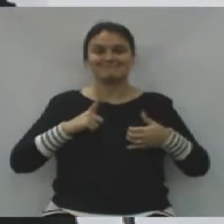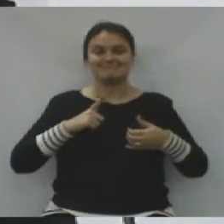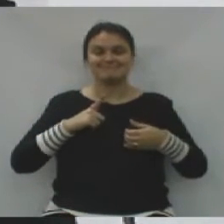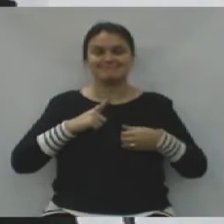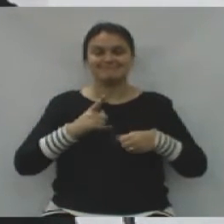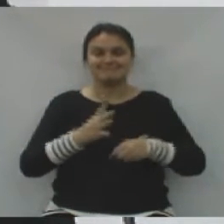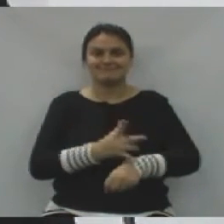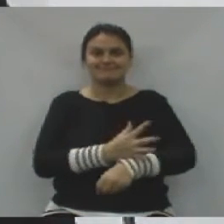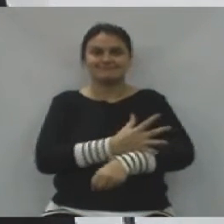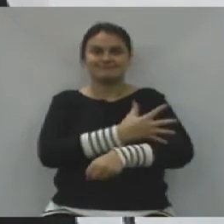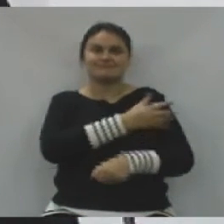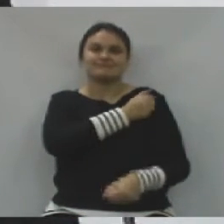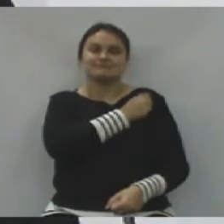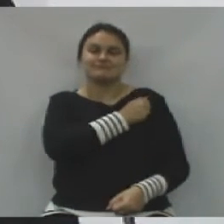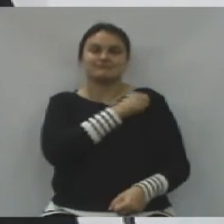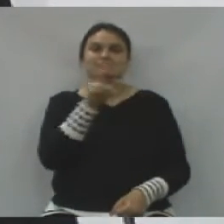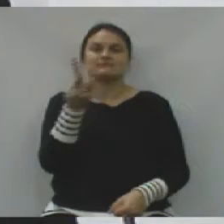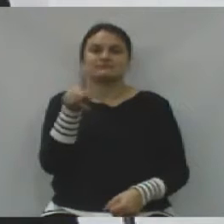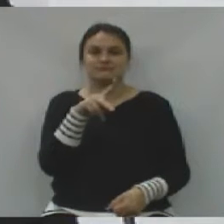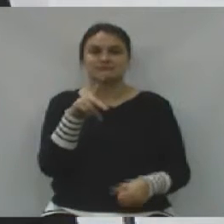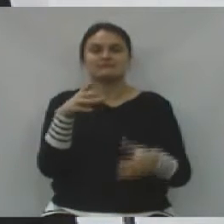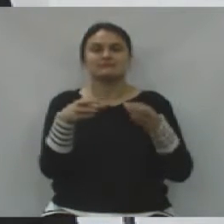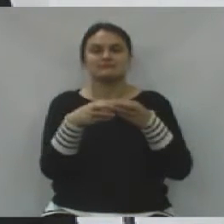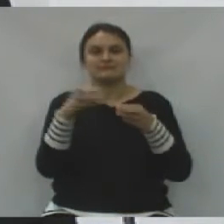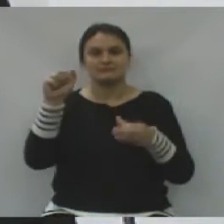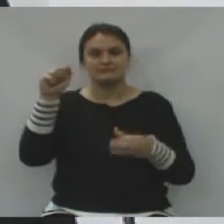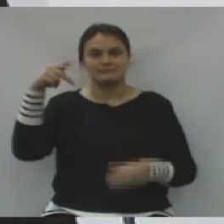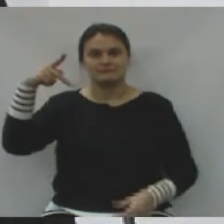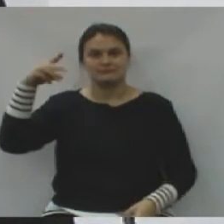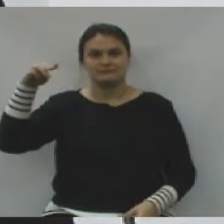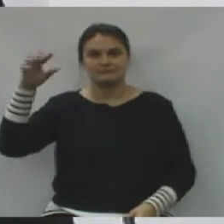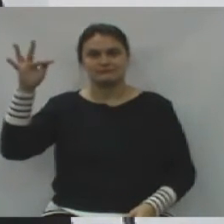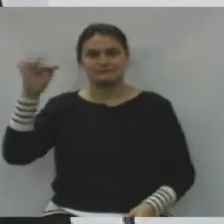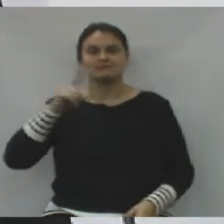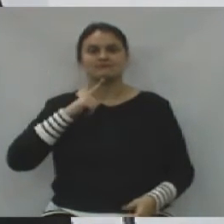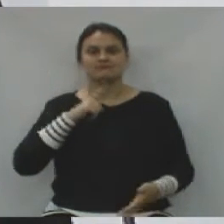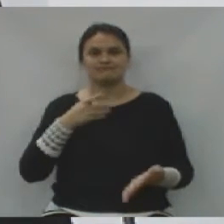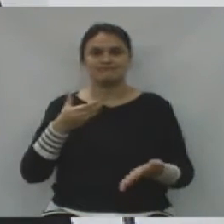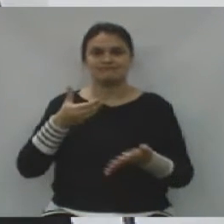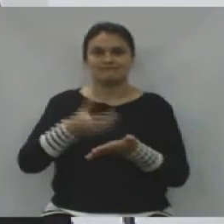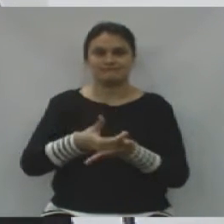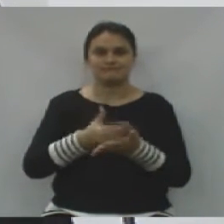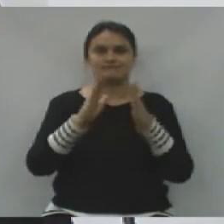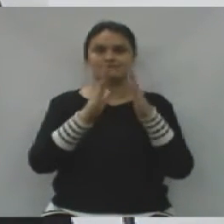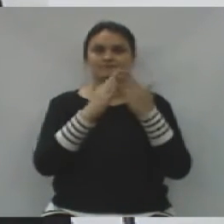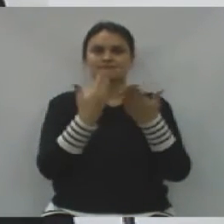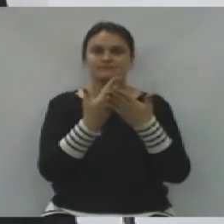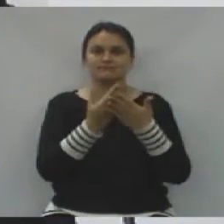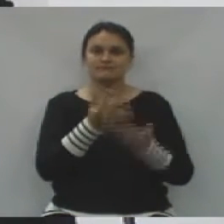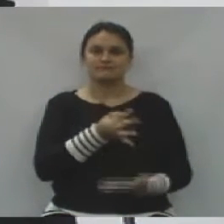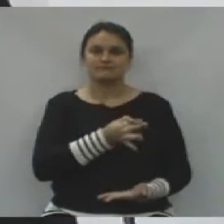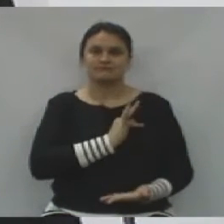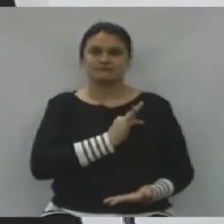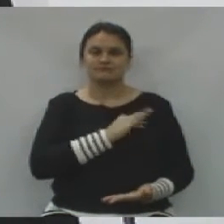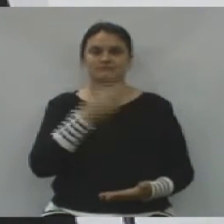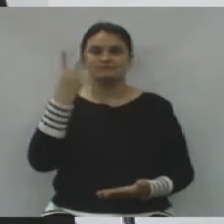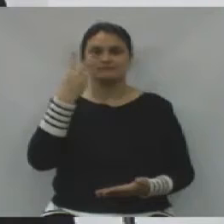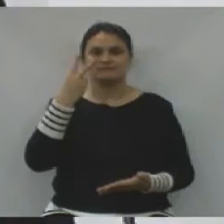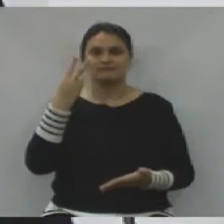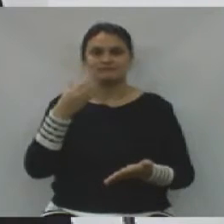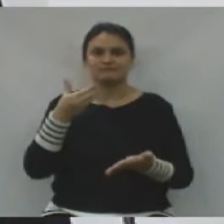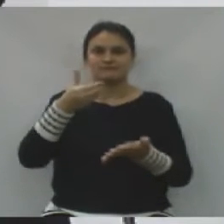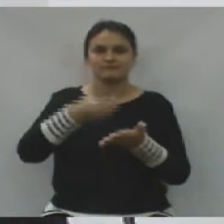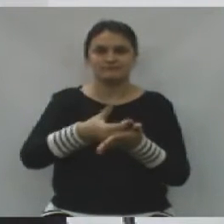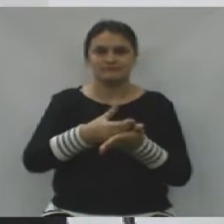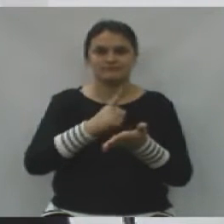dos professores da APMF, e está recebendo mais esse momento. O Túlio de França, por exemplo, já é a segunda verba que recebe